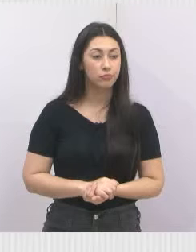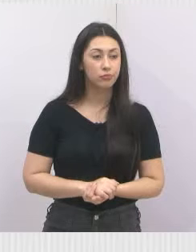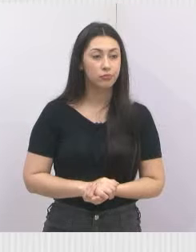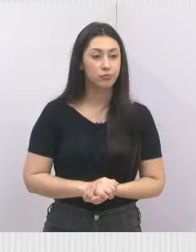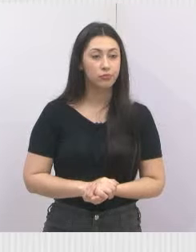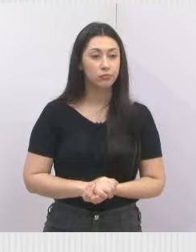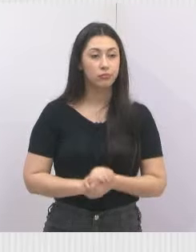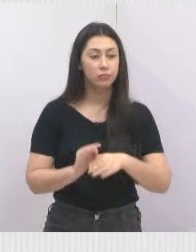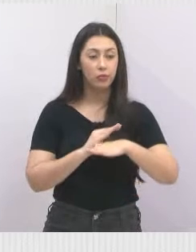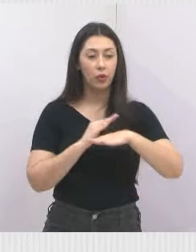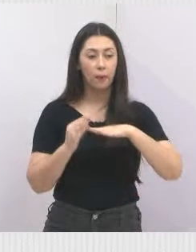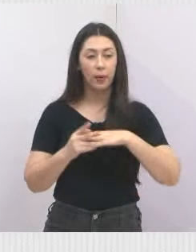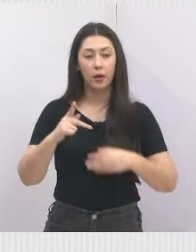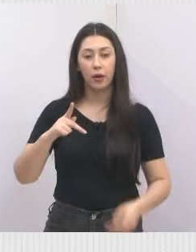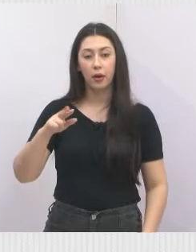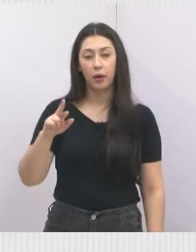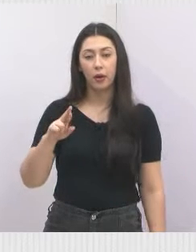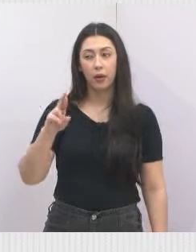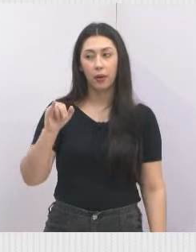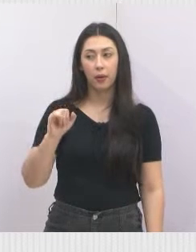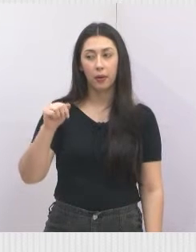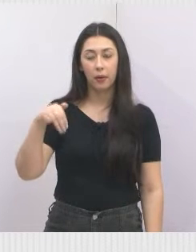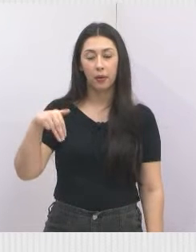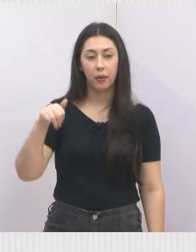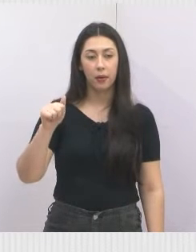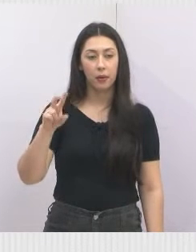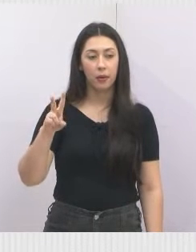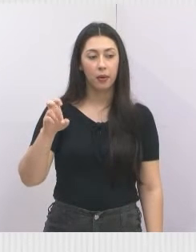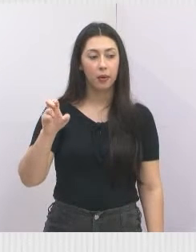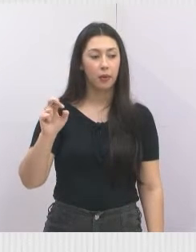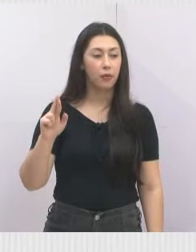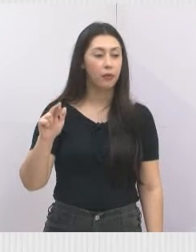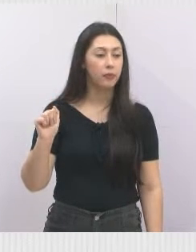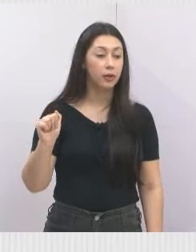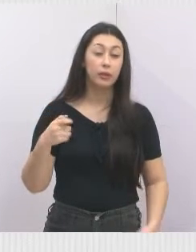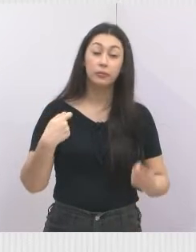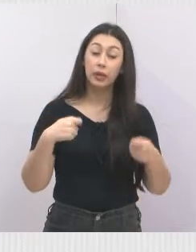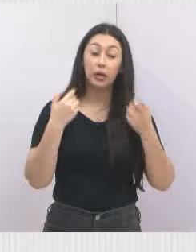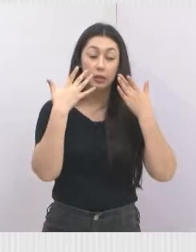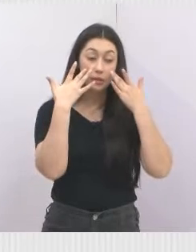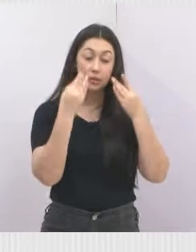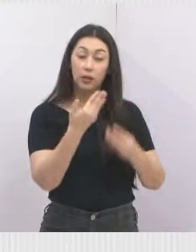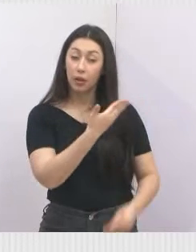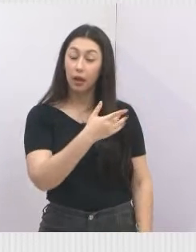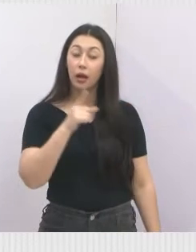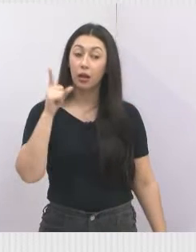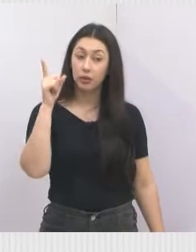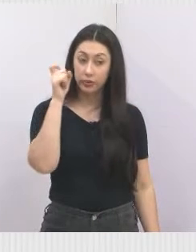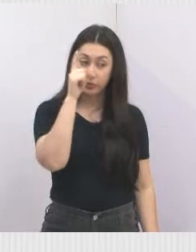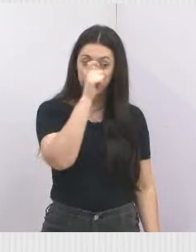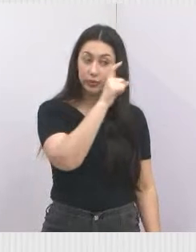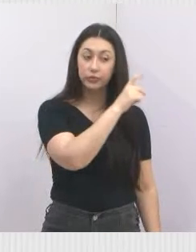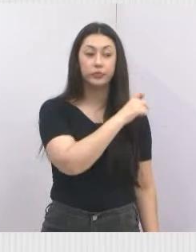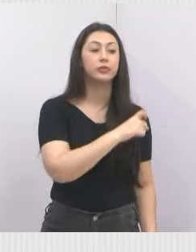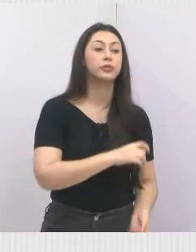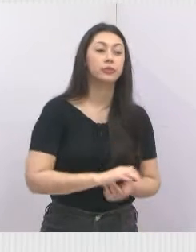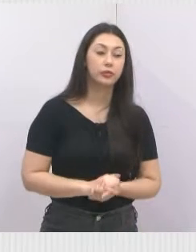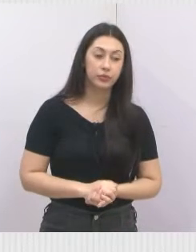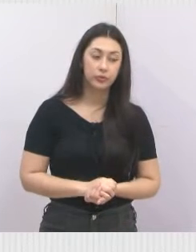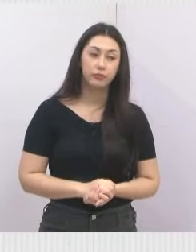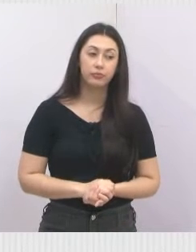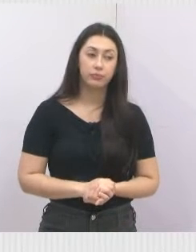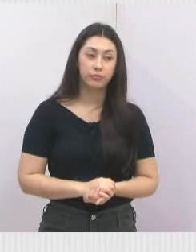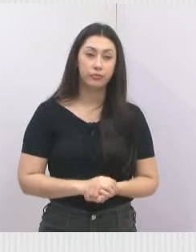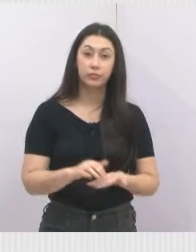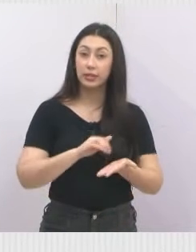Lá no Jardim Primavera. Então vamos dar atenção no Jardim Primavera, né? Ali, ali tá difícil, Não adianta, né? Ali o meio